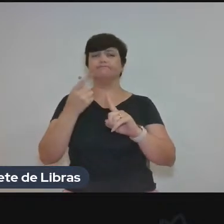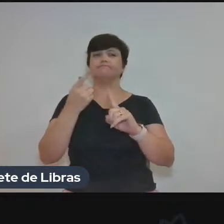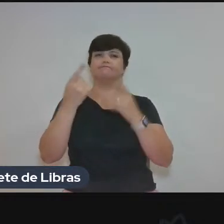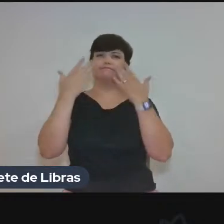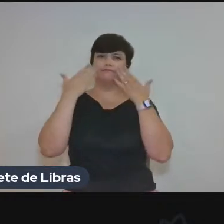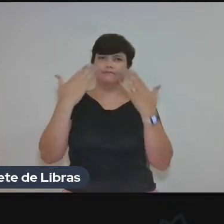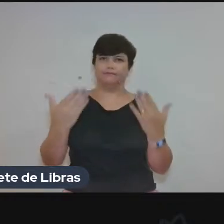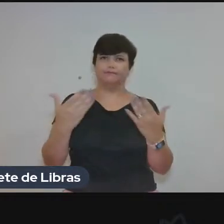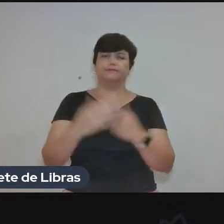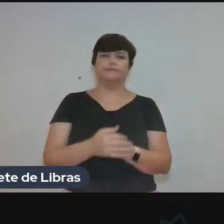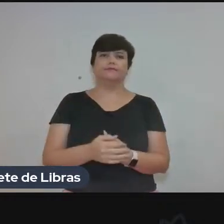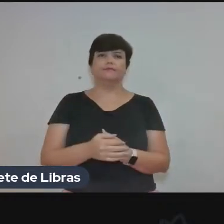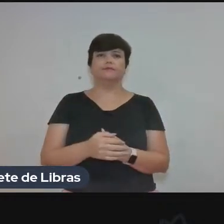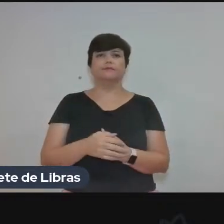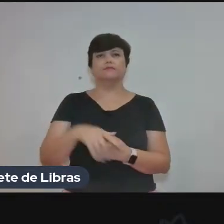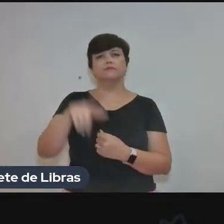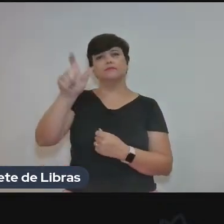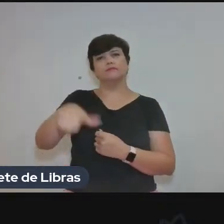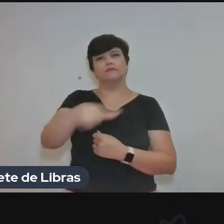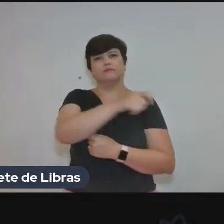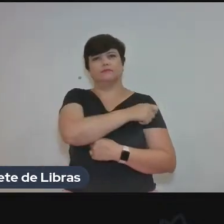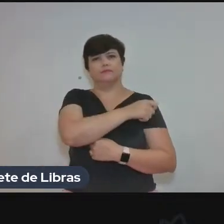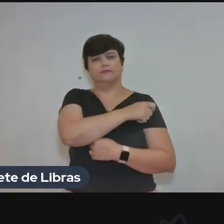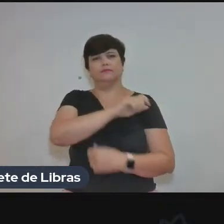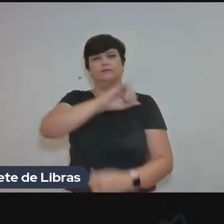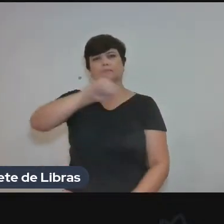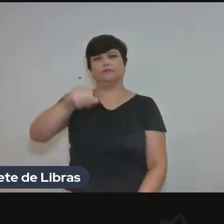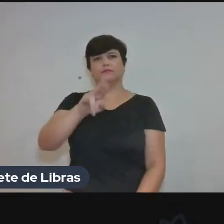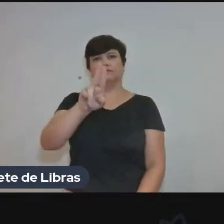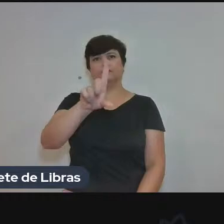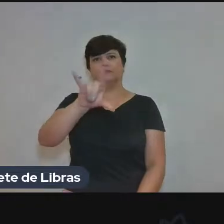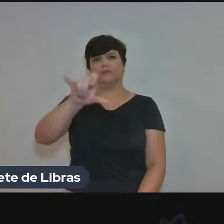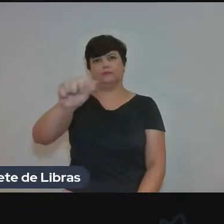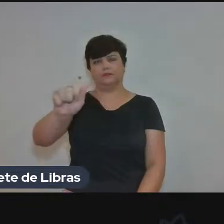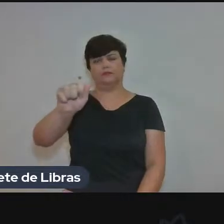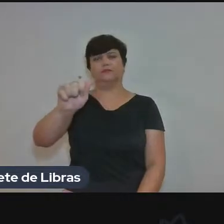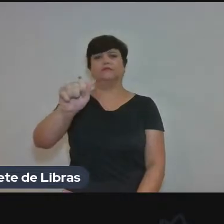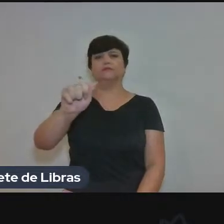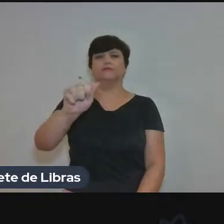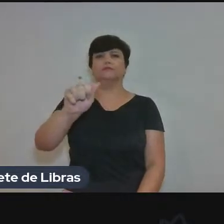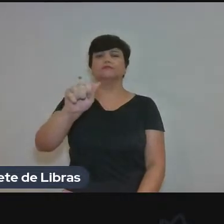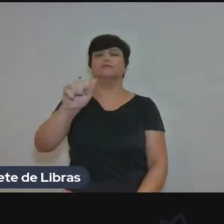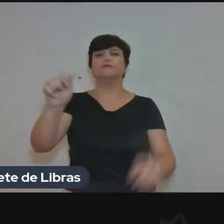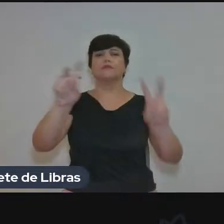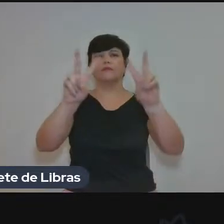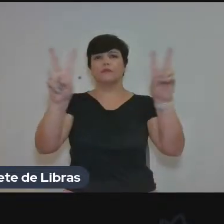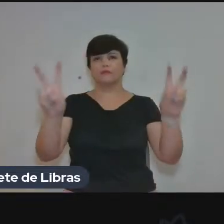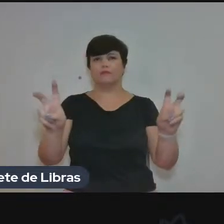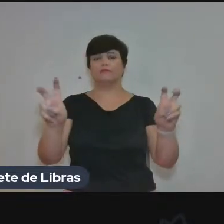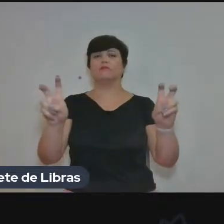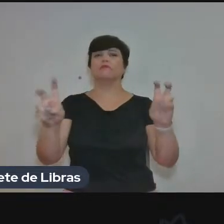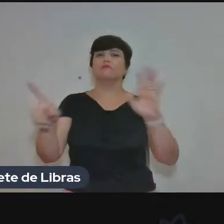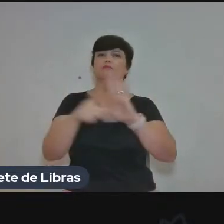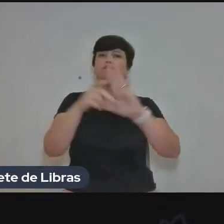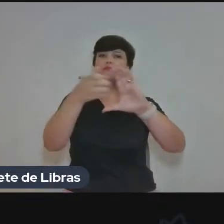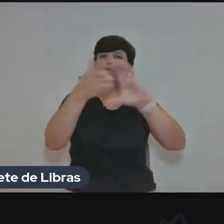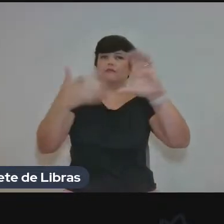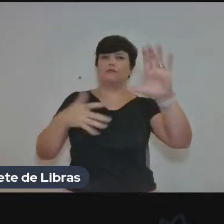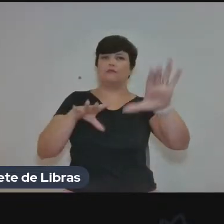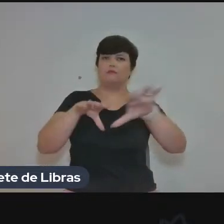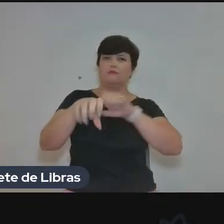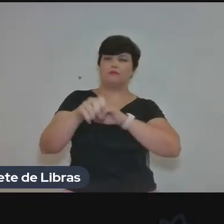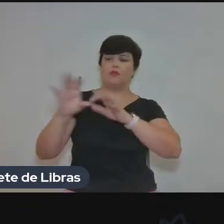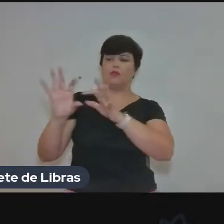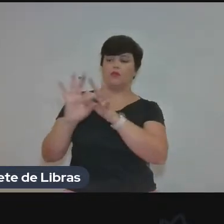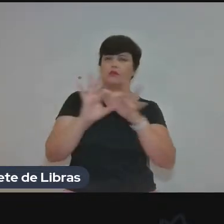é da licente Júlia Cristina Balbede da Silva, intitulada Aspectos de Formação de Intérpretes em